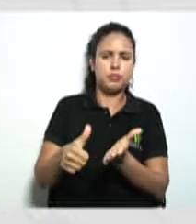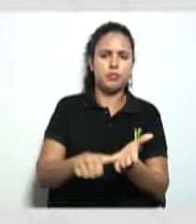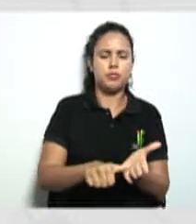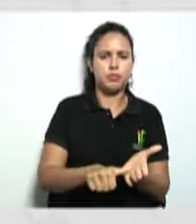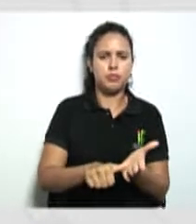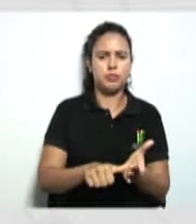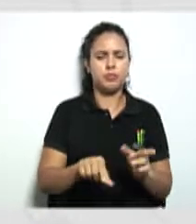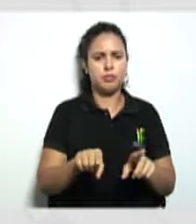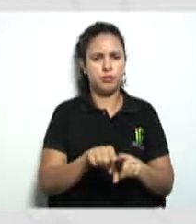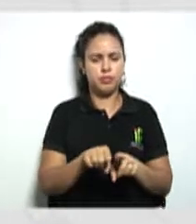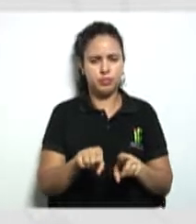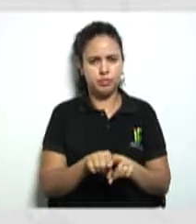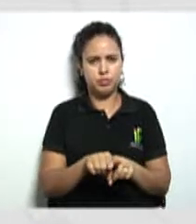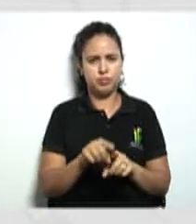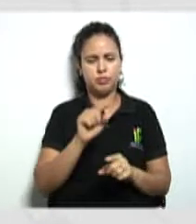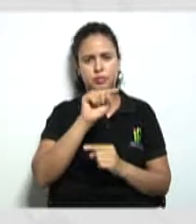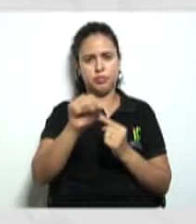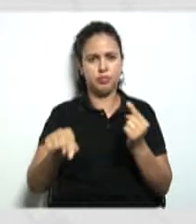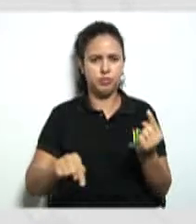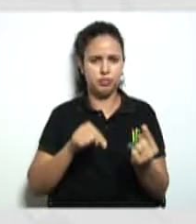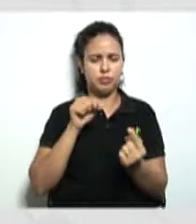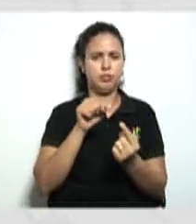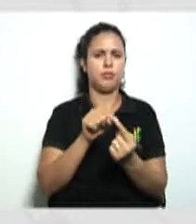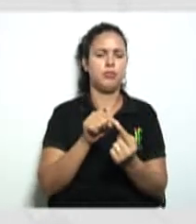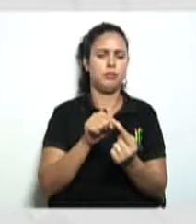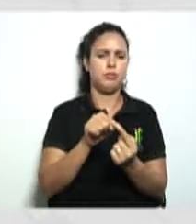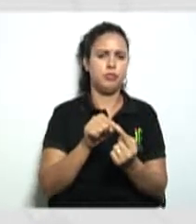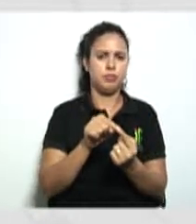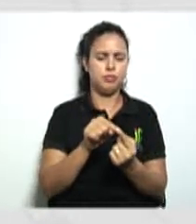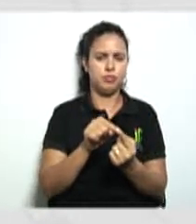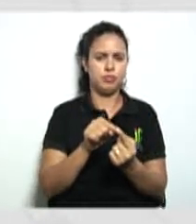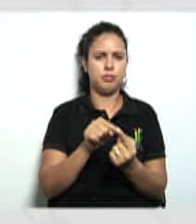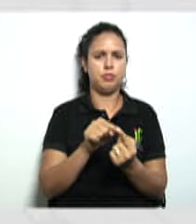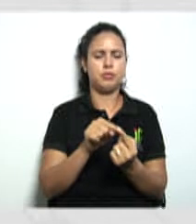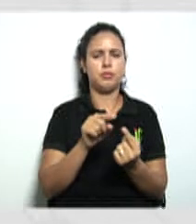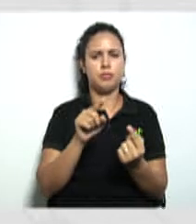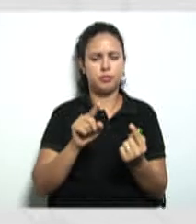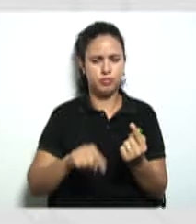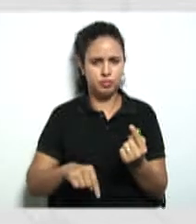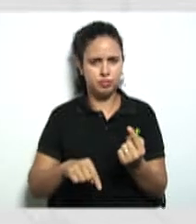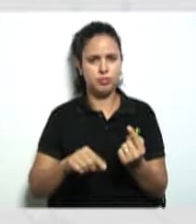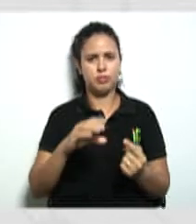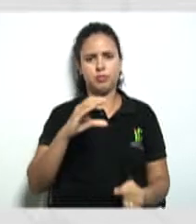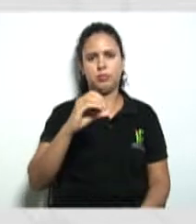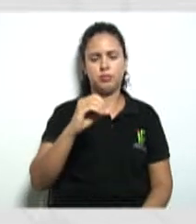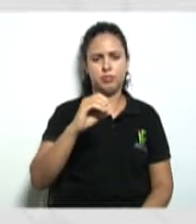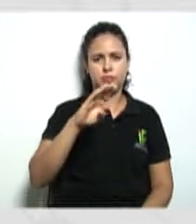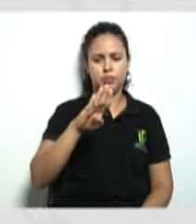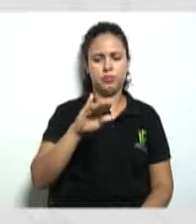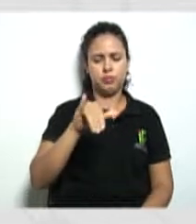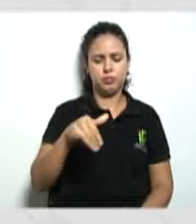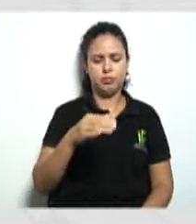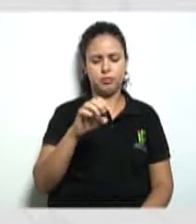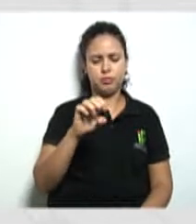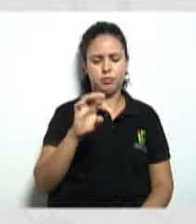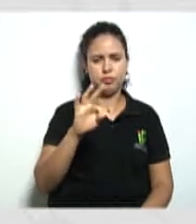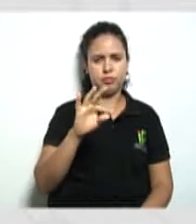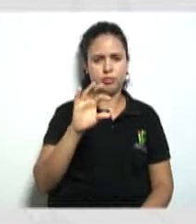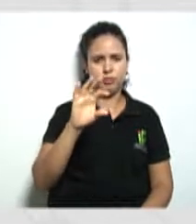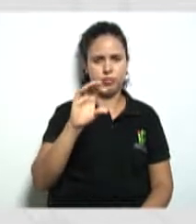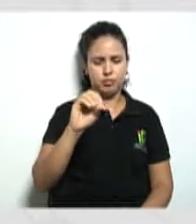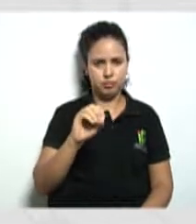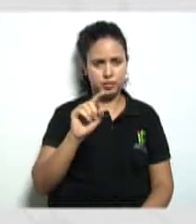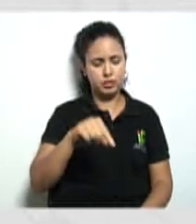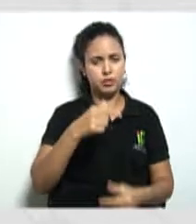é o objetivo então o objeto é o que ela oferece e os objetivos é o que